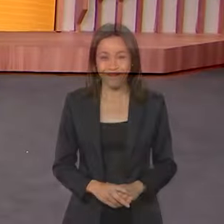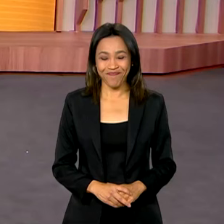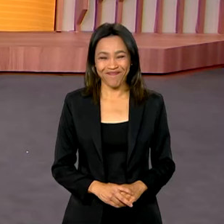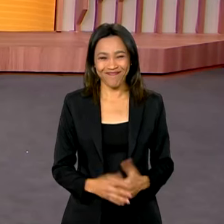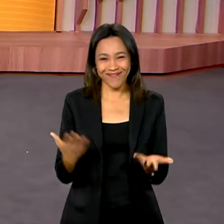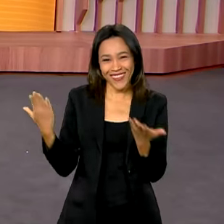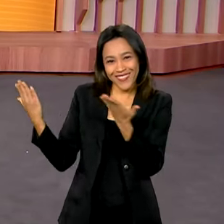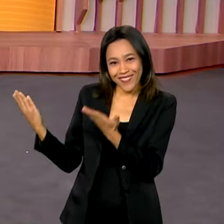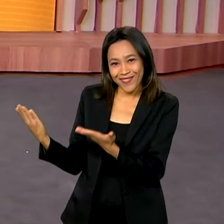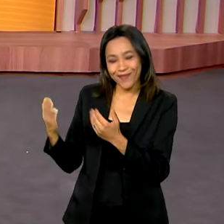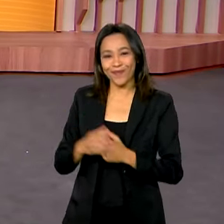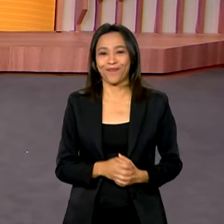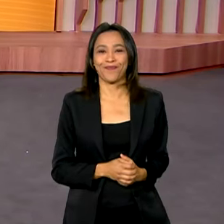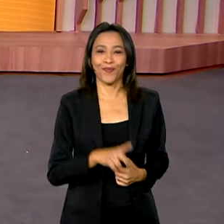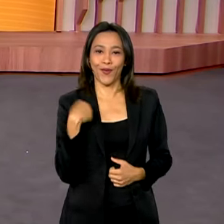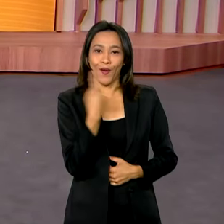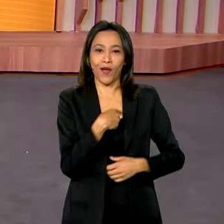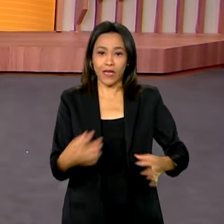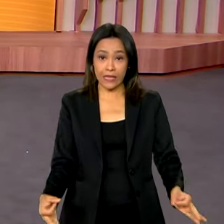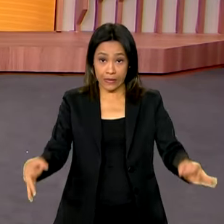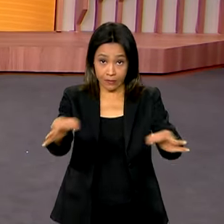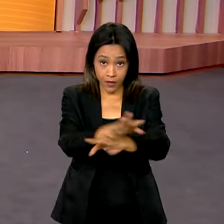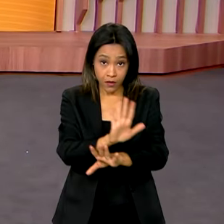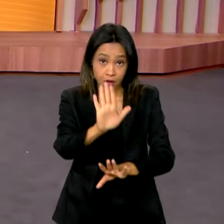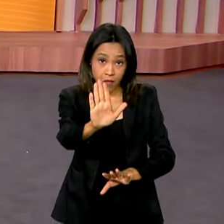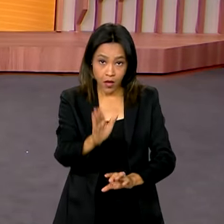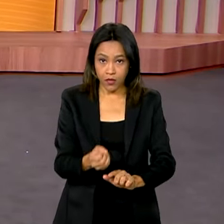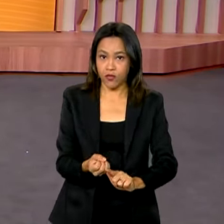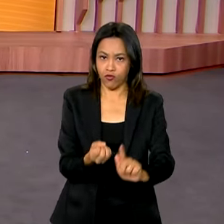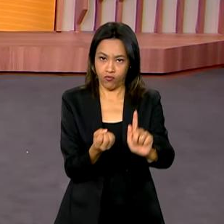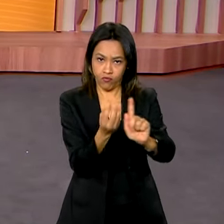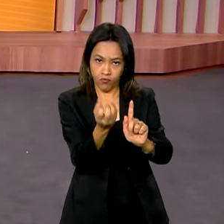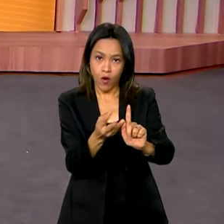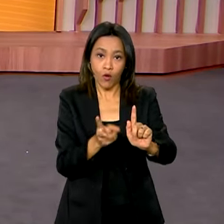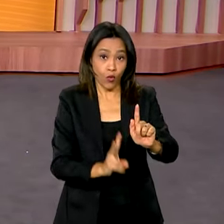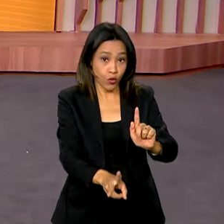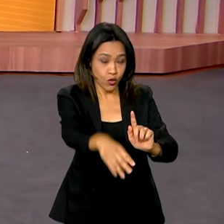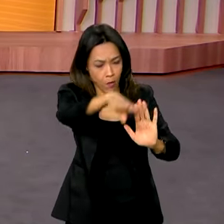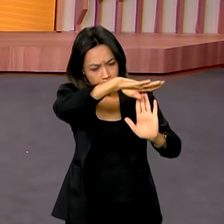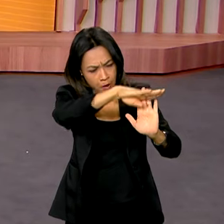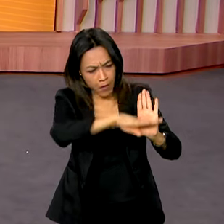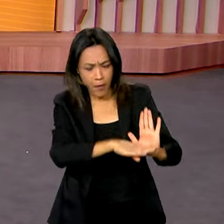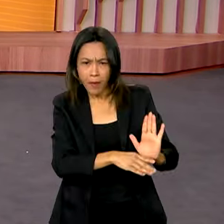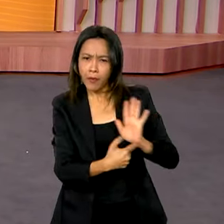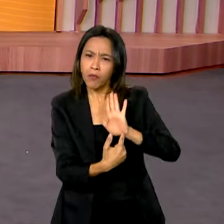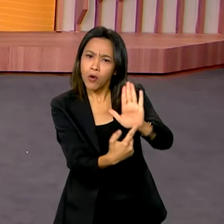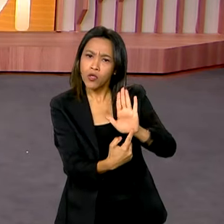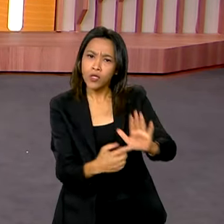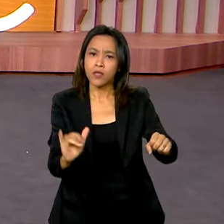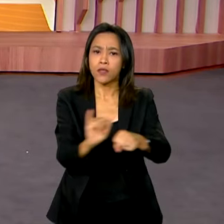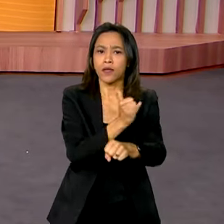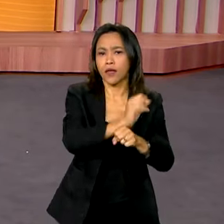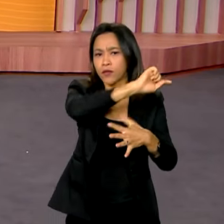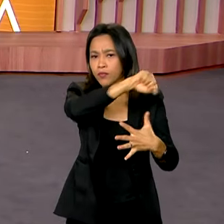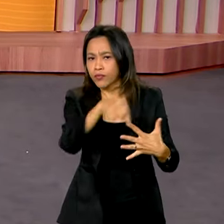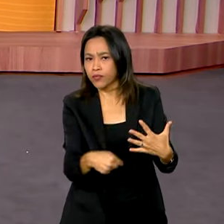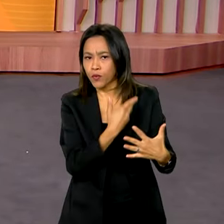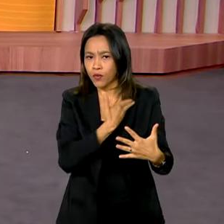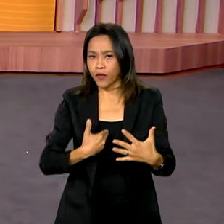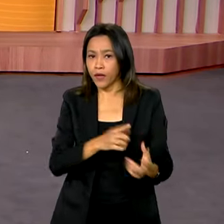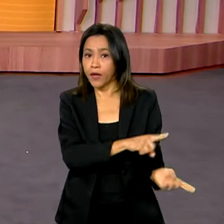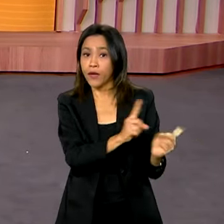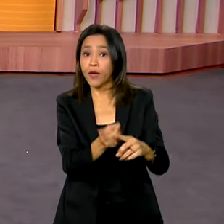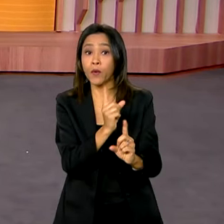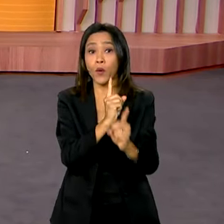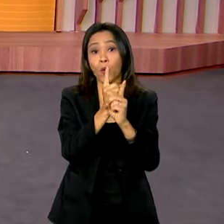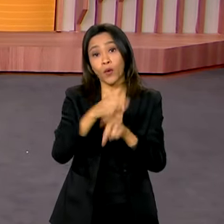É isso, então. O Brasil em Dia fica por aqui, mas o canal GOB segue com a programação, mostrando todas as ações do governo federal, com eventos ao